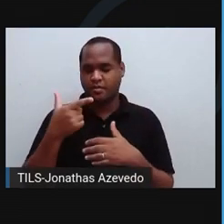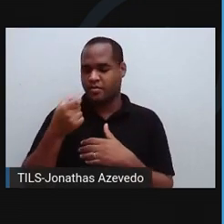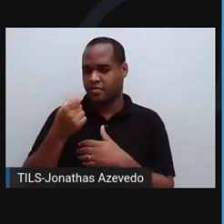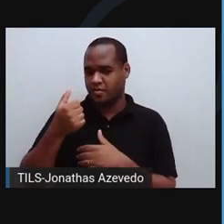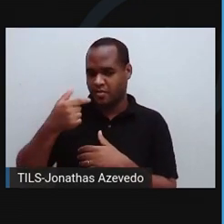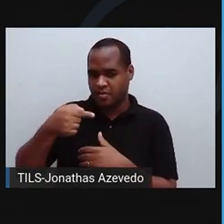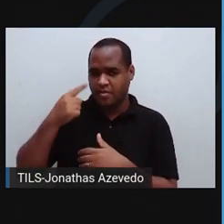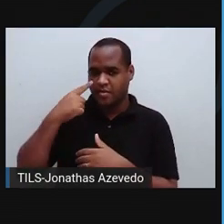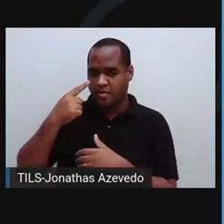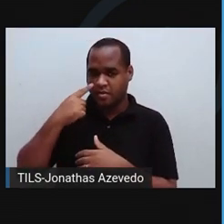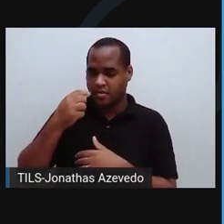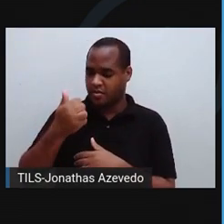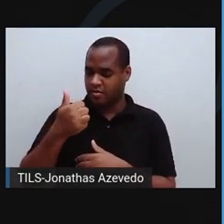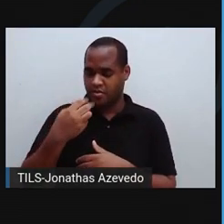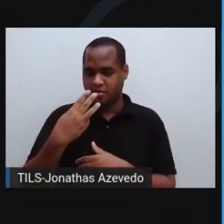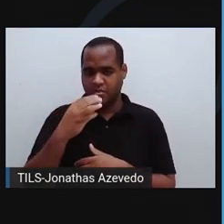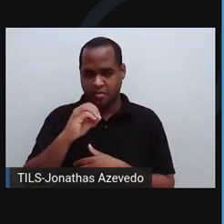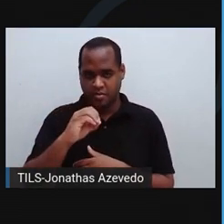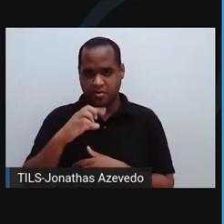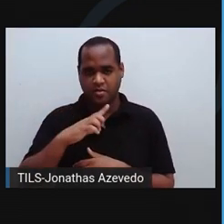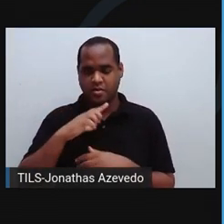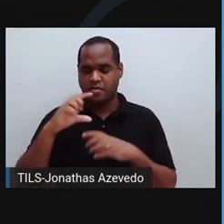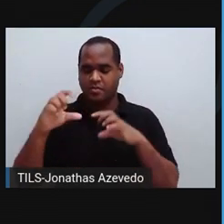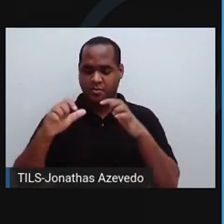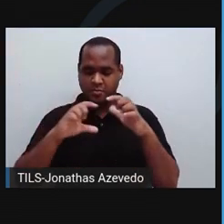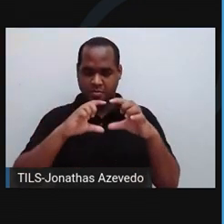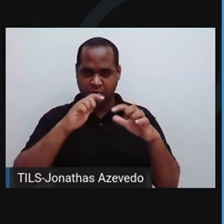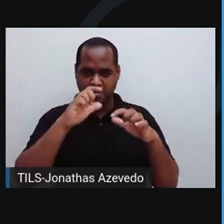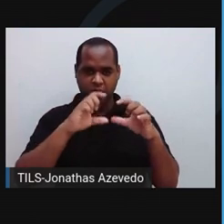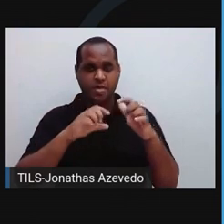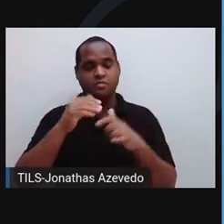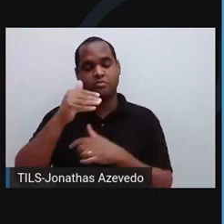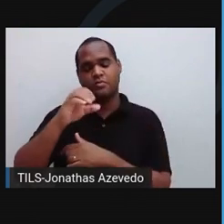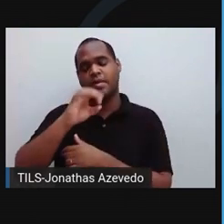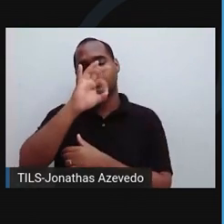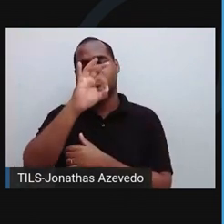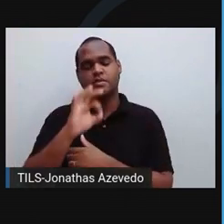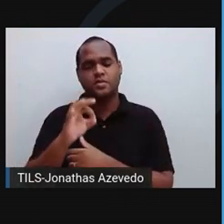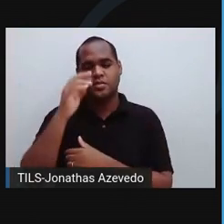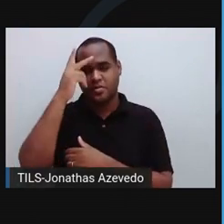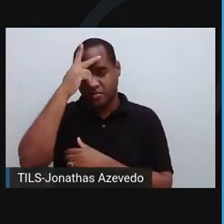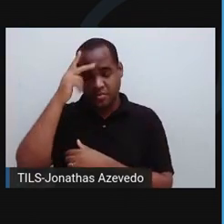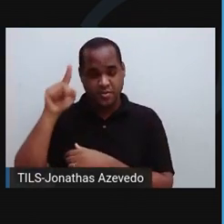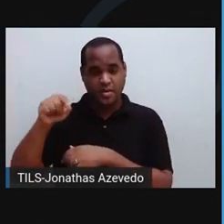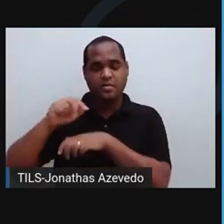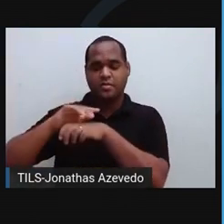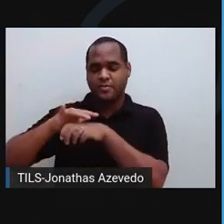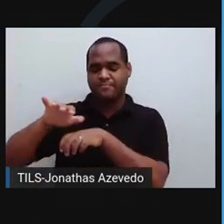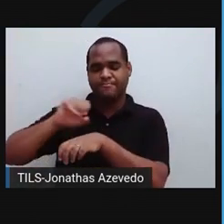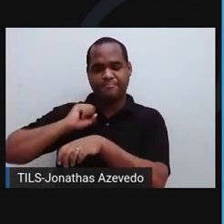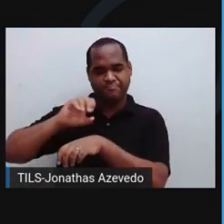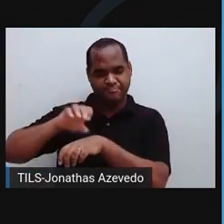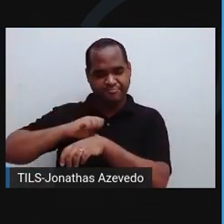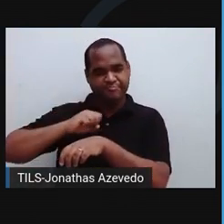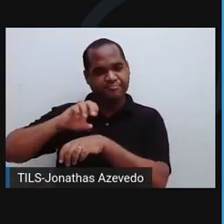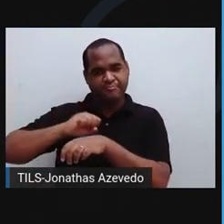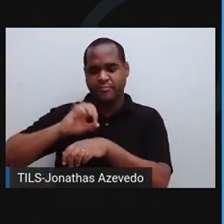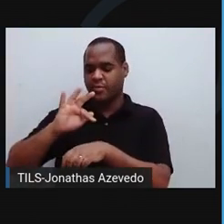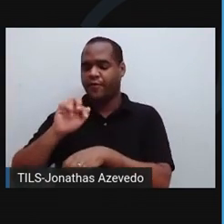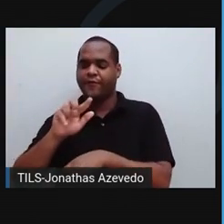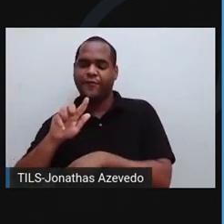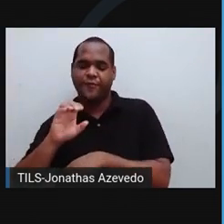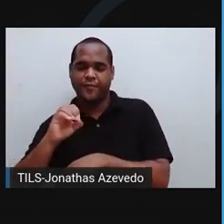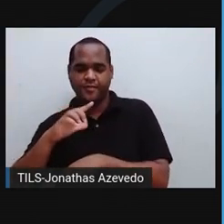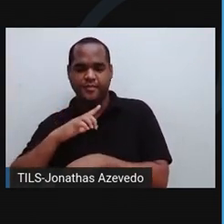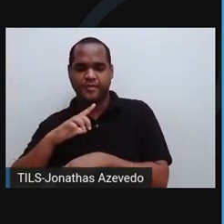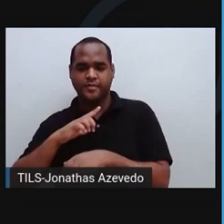de referência na América Latina e descobriu que só 10% deles tem capacidade de detecção de doenças invasivas de fungos, de acordo com os